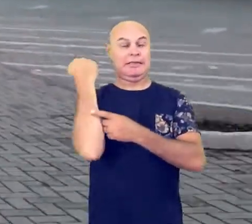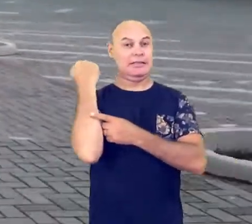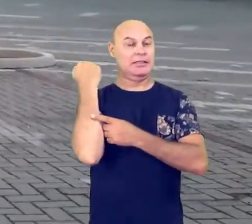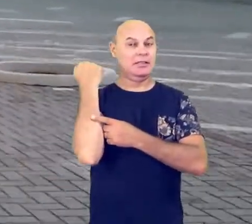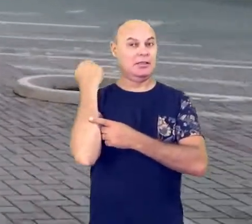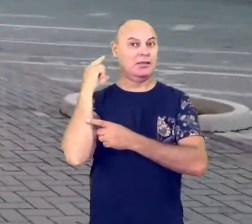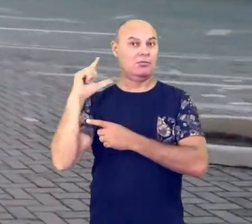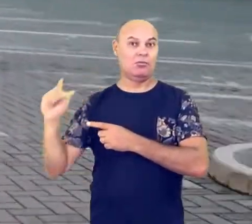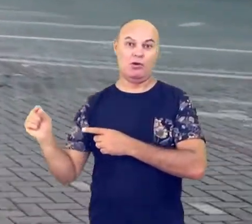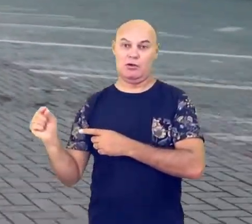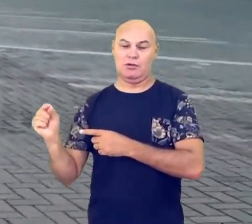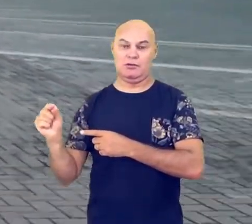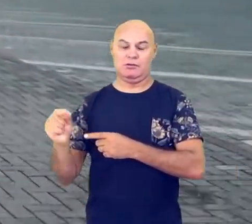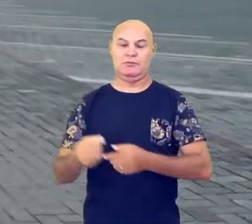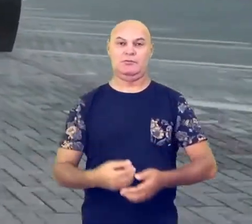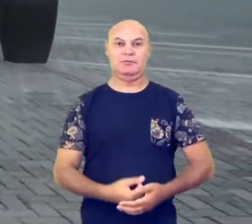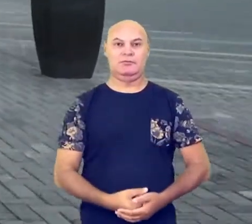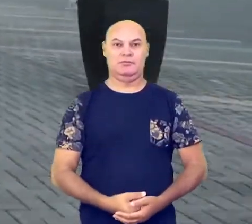Maia Filho.